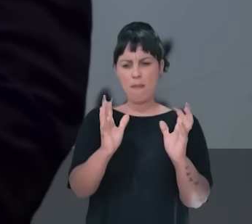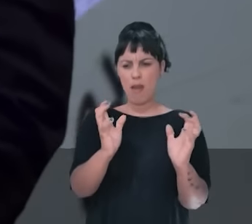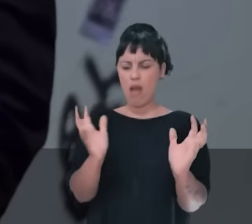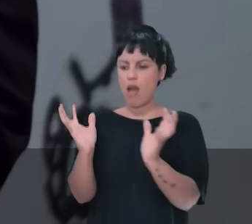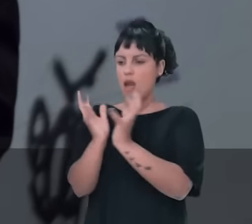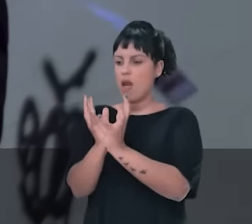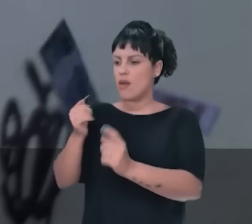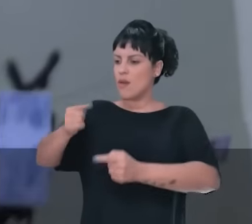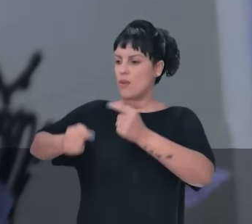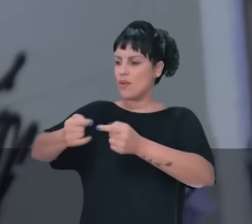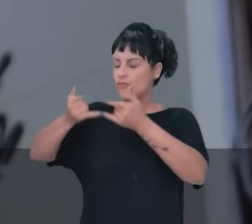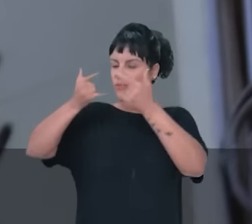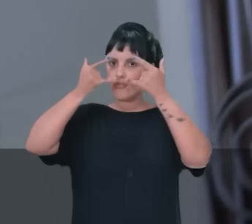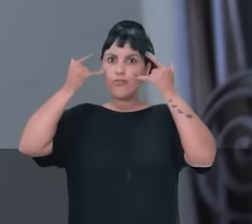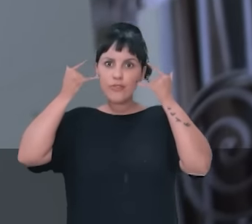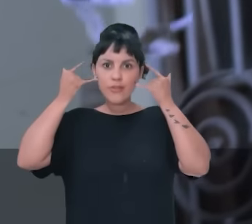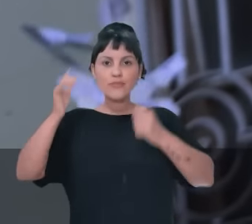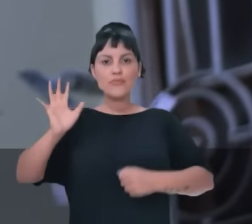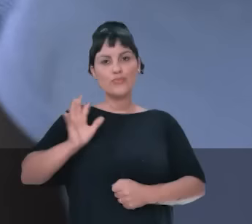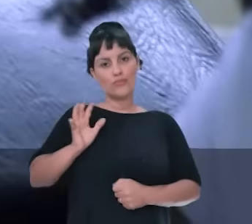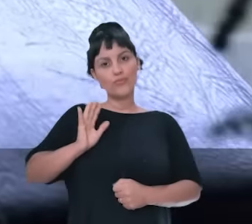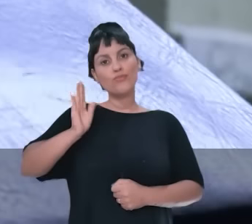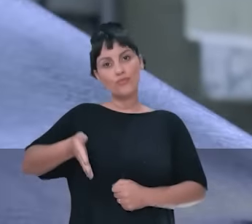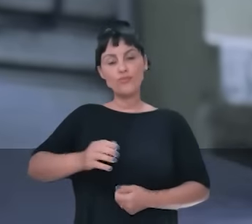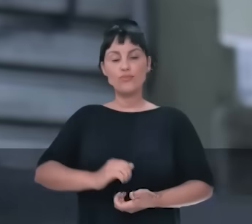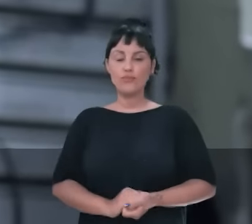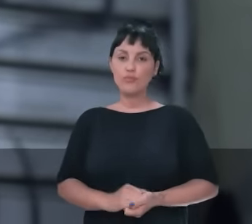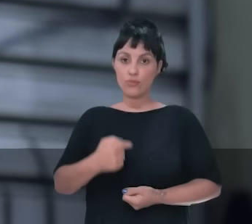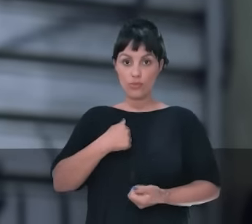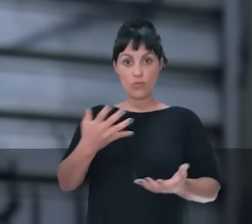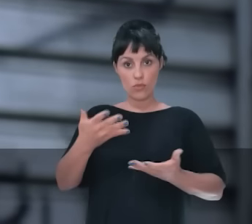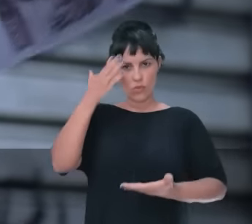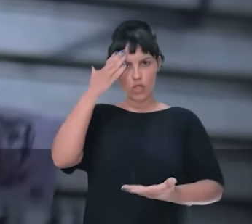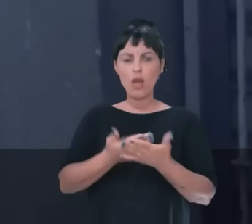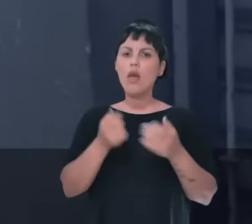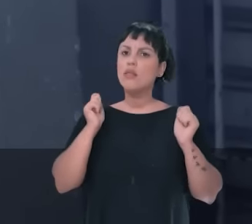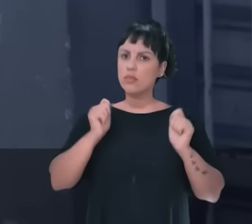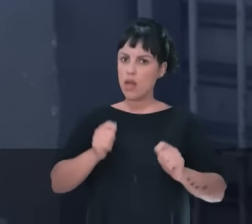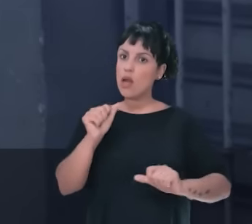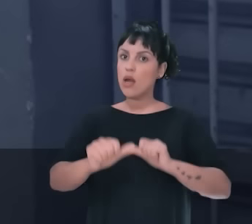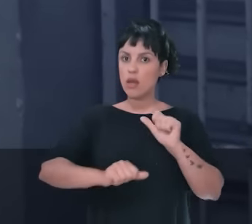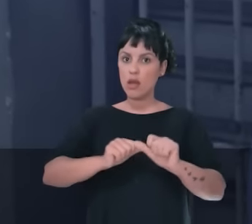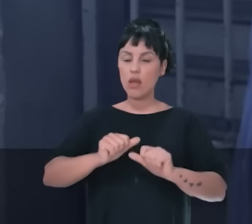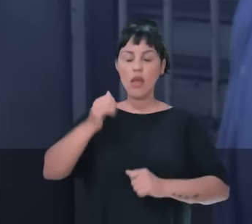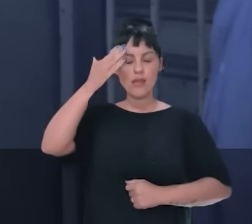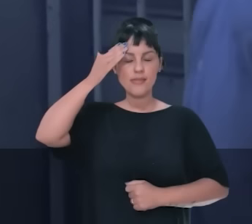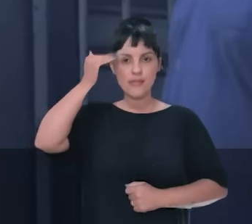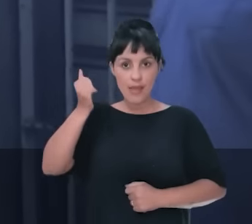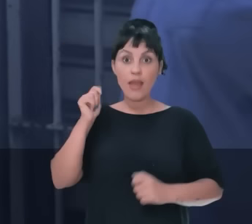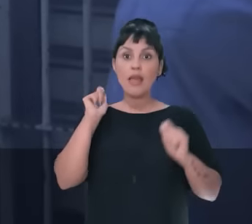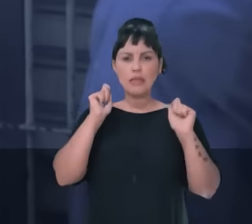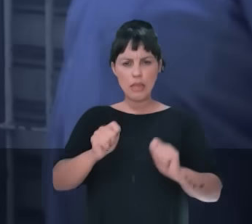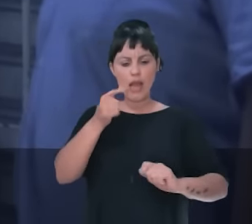políticos fazendo fortuna. Eu quero acreditar que é possível mudar. Eu sei